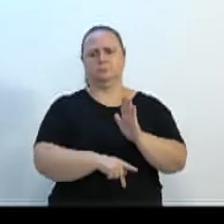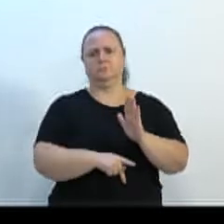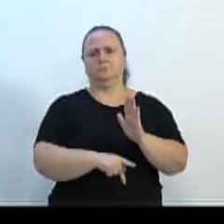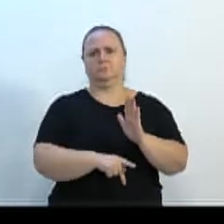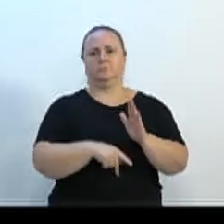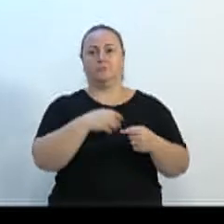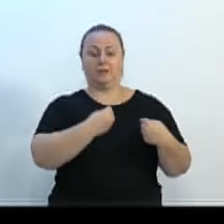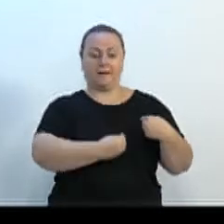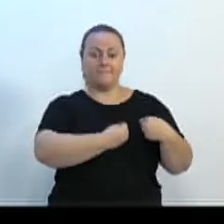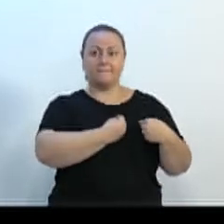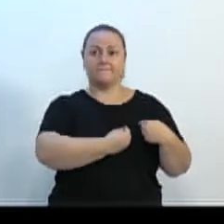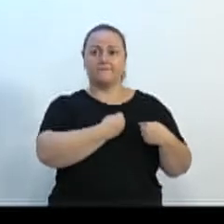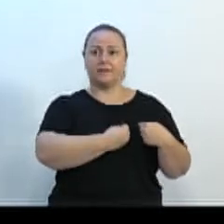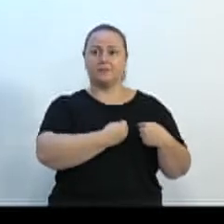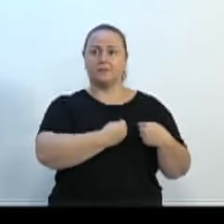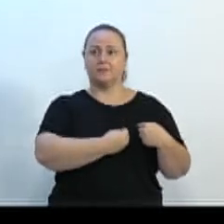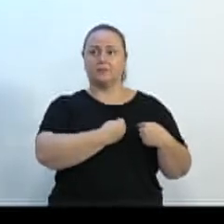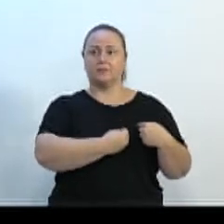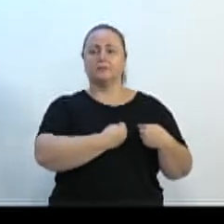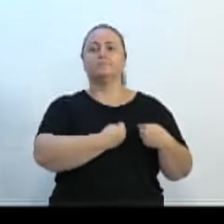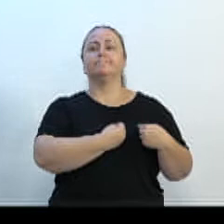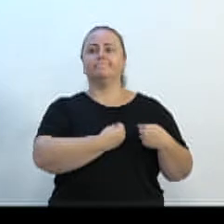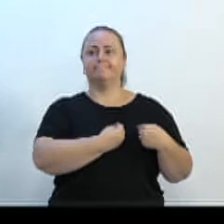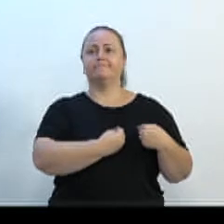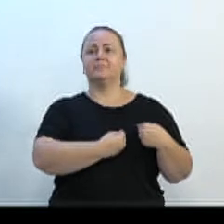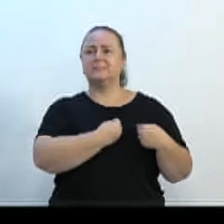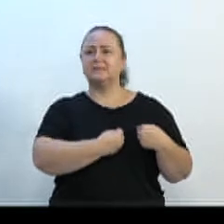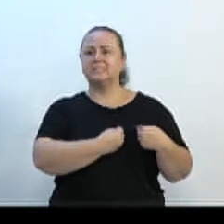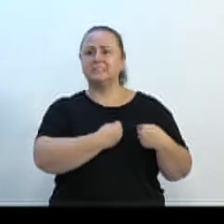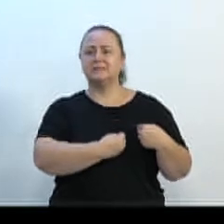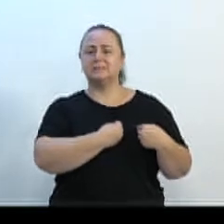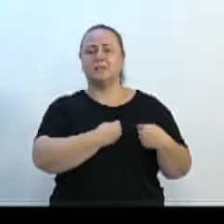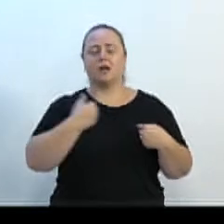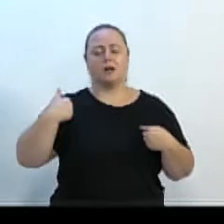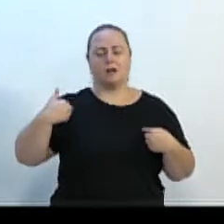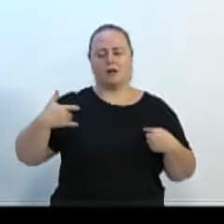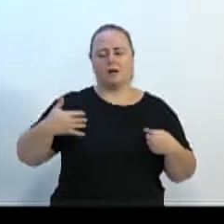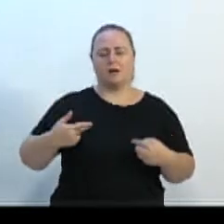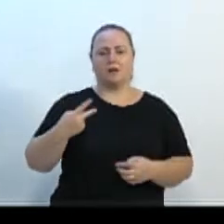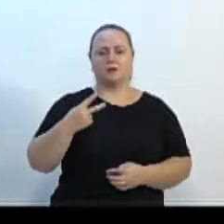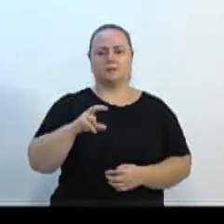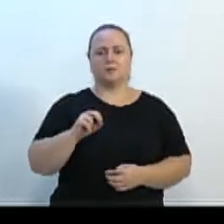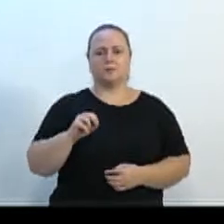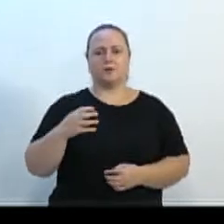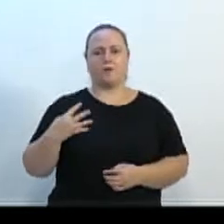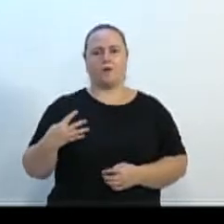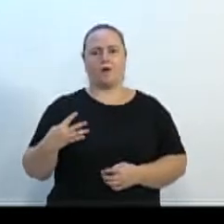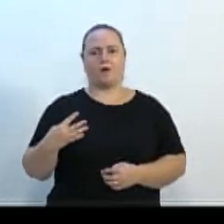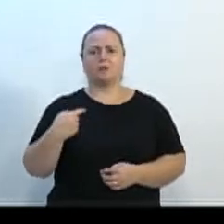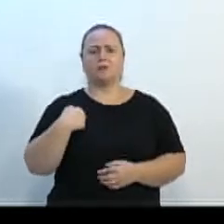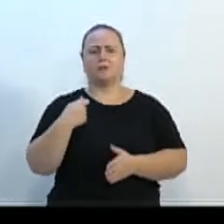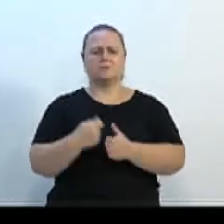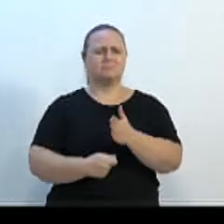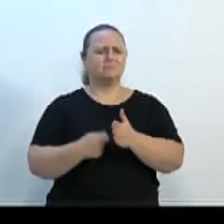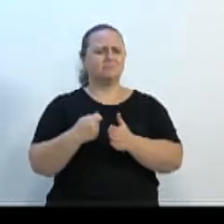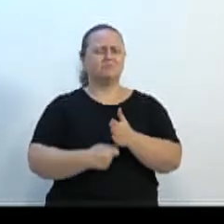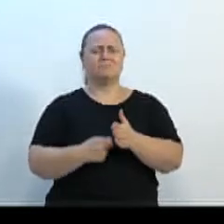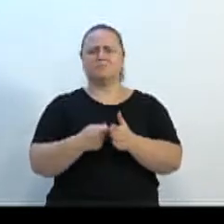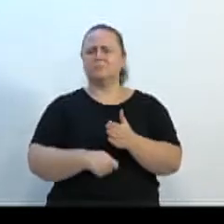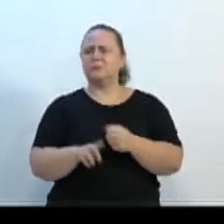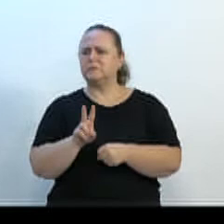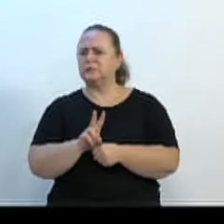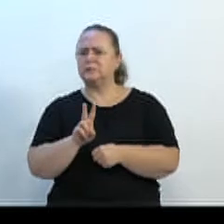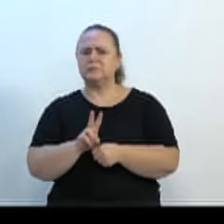vidas, porque ali vocês vão ver ali, ajudando a salvar vidas, desde 2004. Eu que brigo pela vida, vidas alheias e